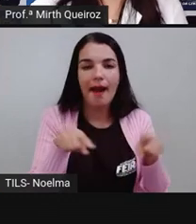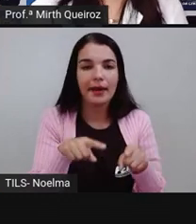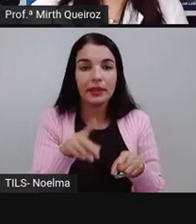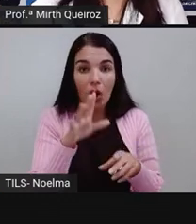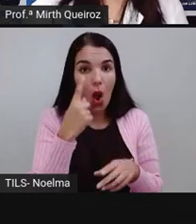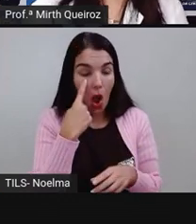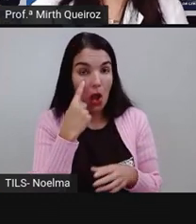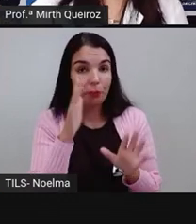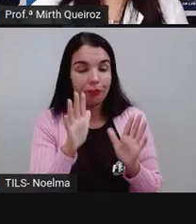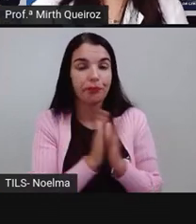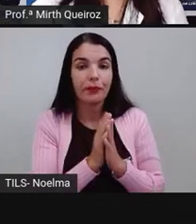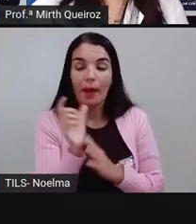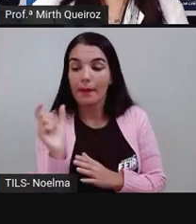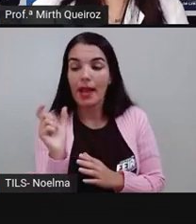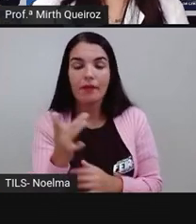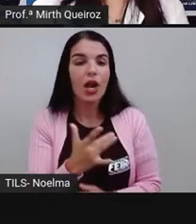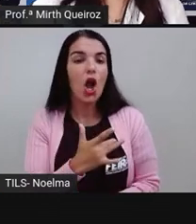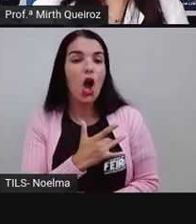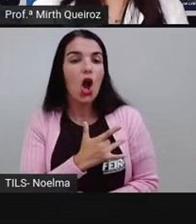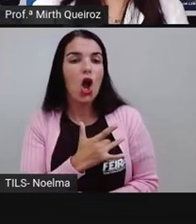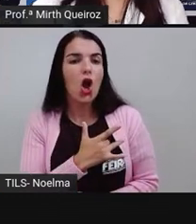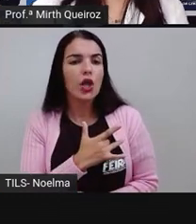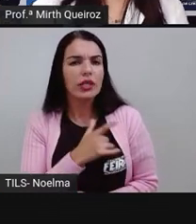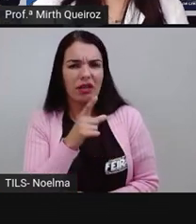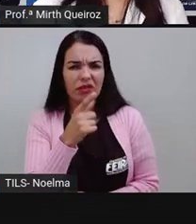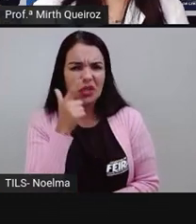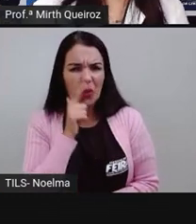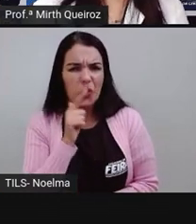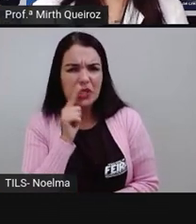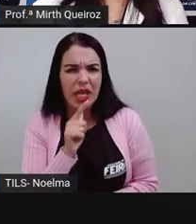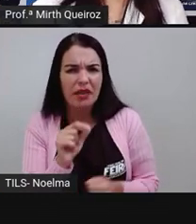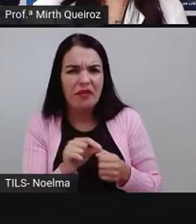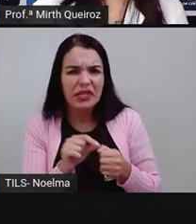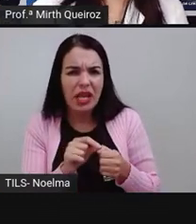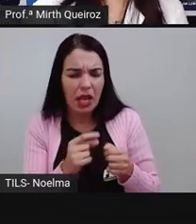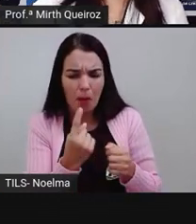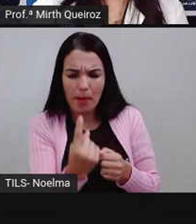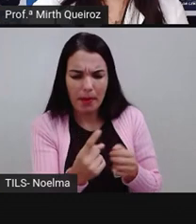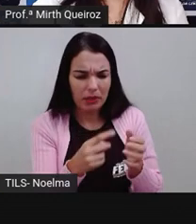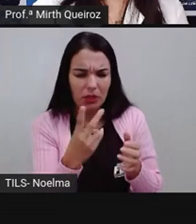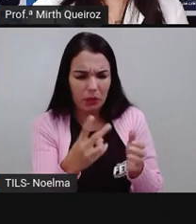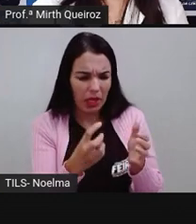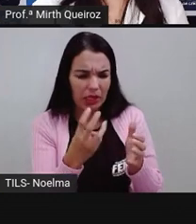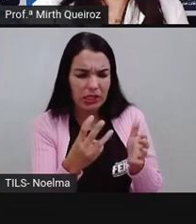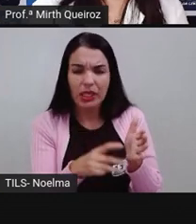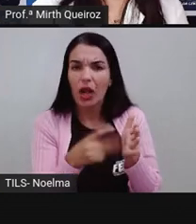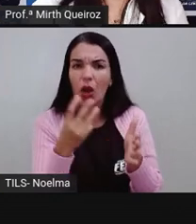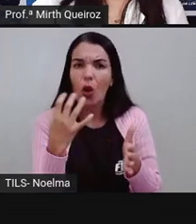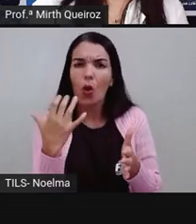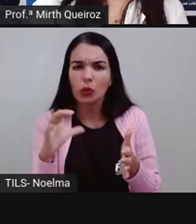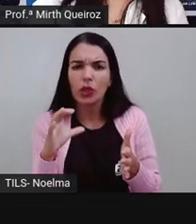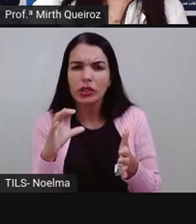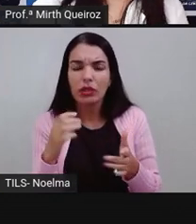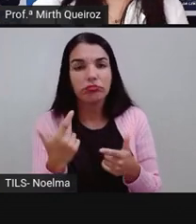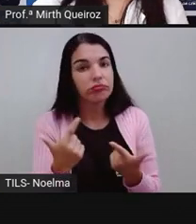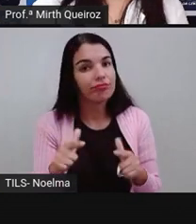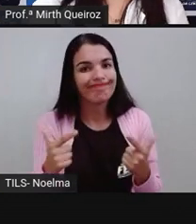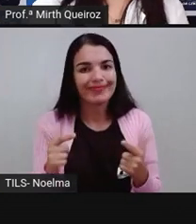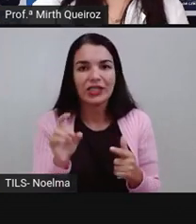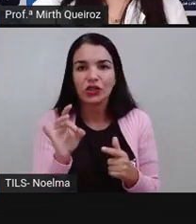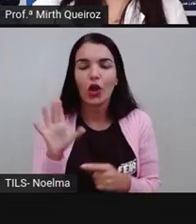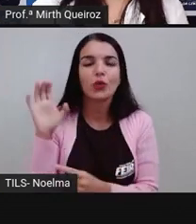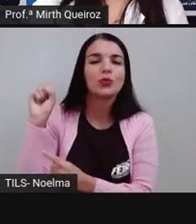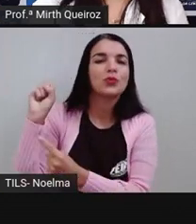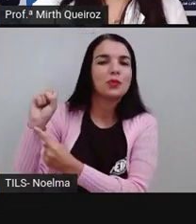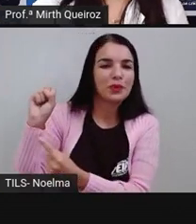coração. Vocês conseguem conjugar a palavra coração? Não, né? Coração aí, nesse caso, seria